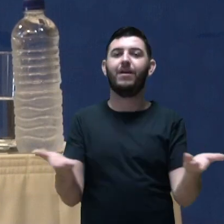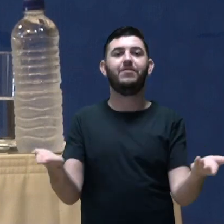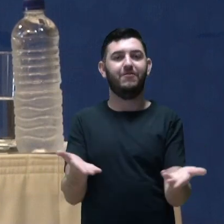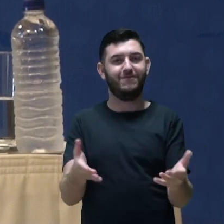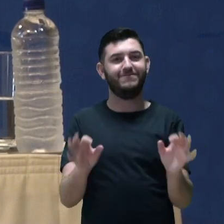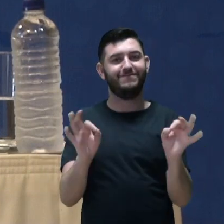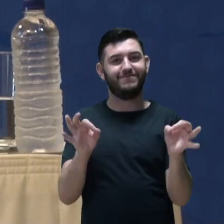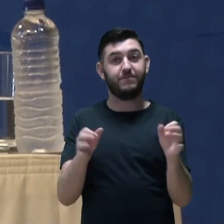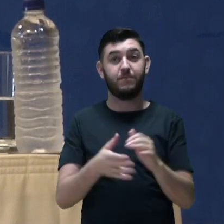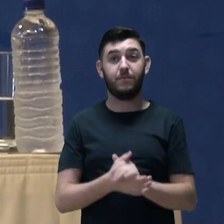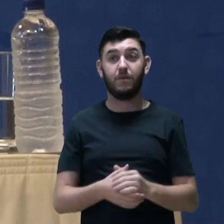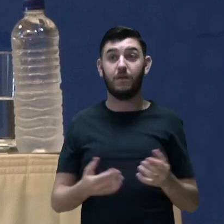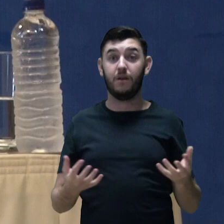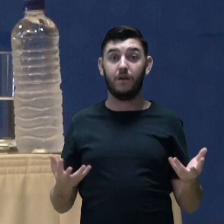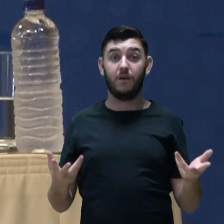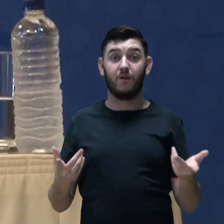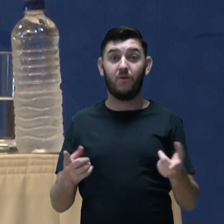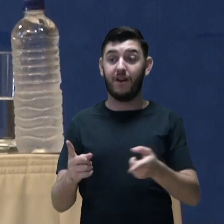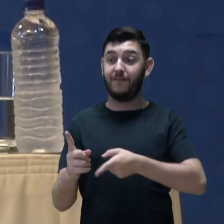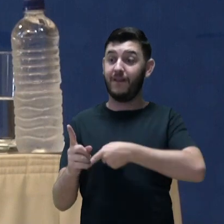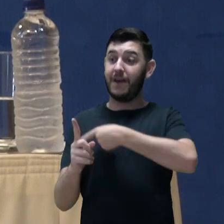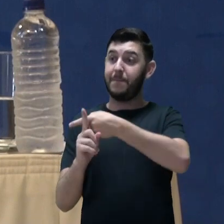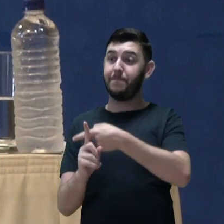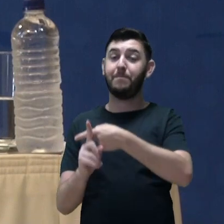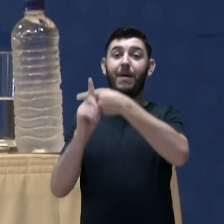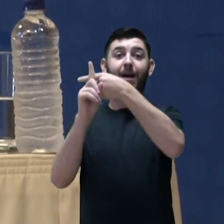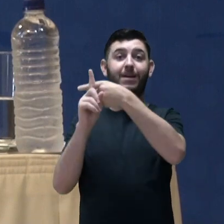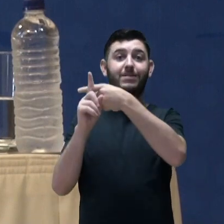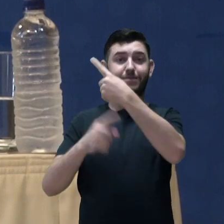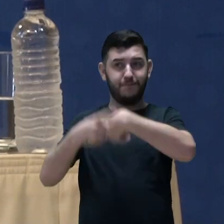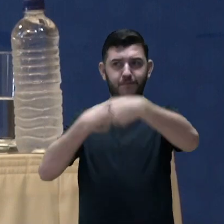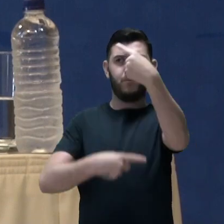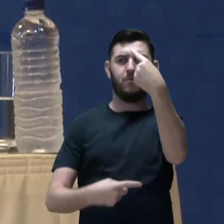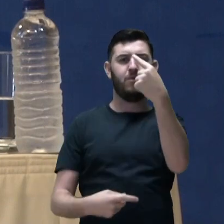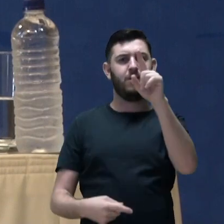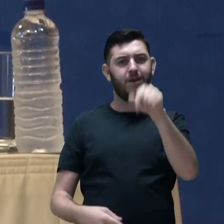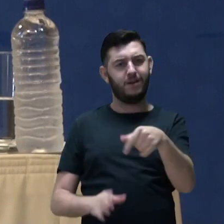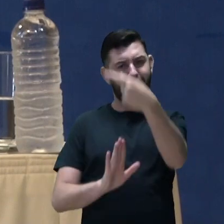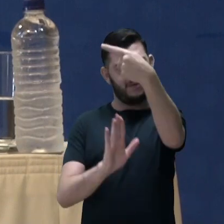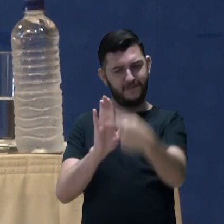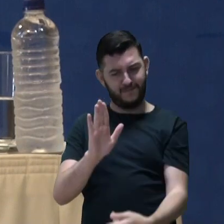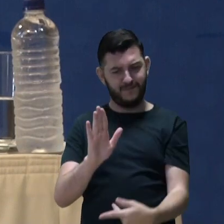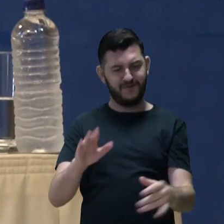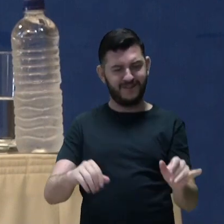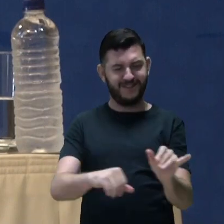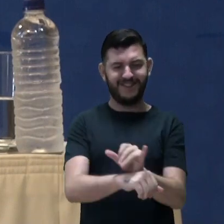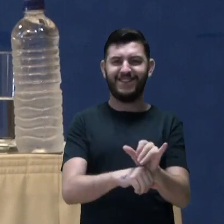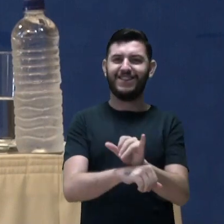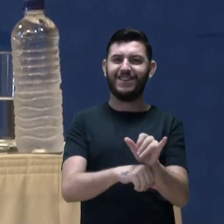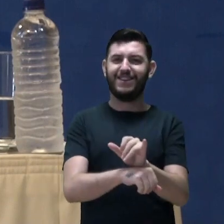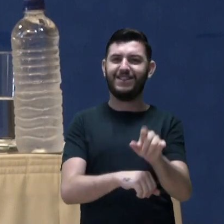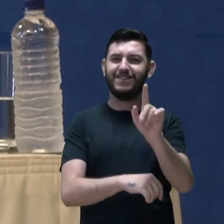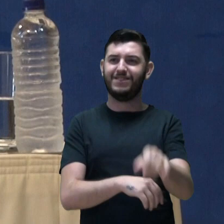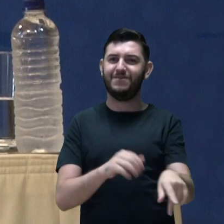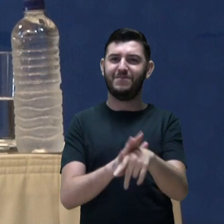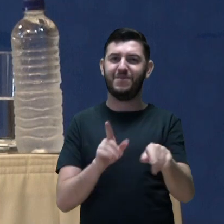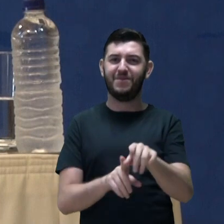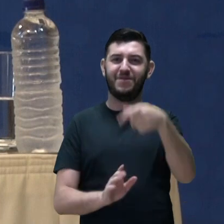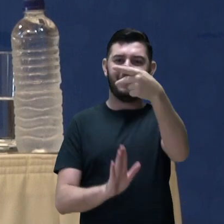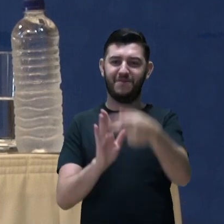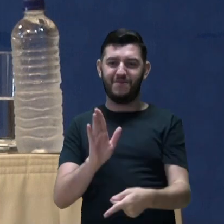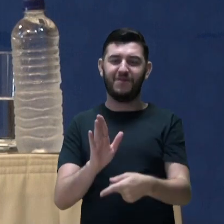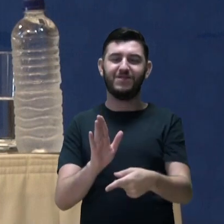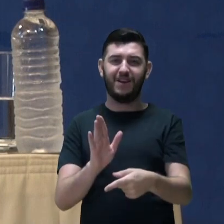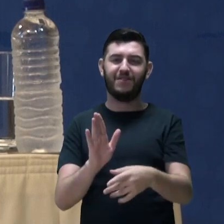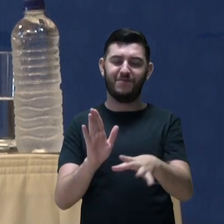Qualifica mais Progredir. É uma ação que está inserida de forma estratégica no programa Novos